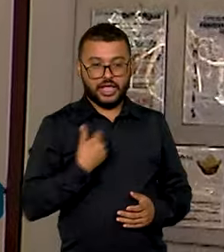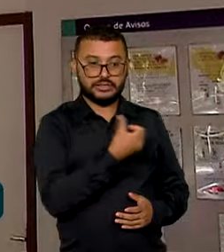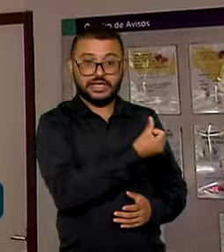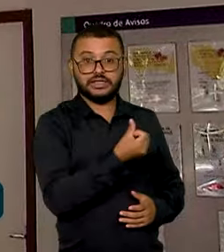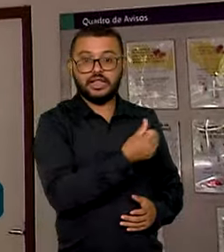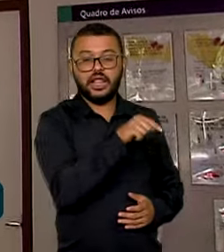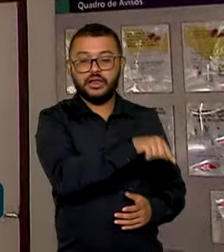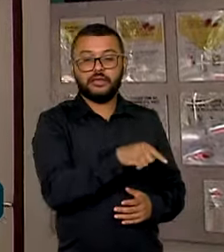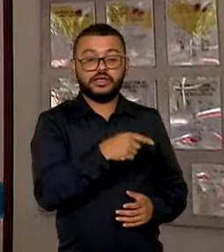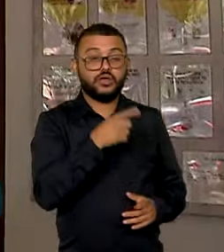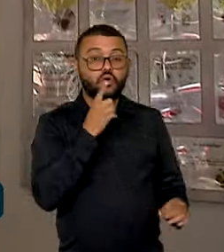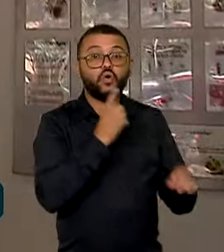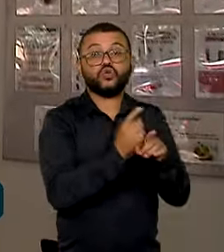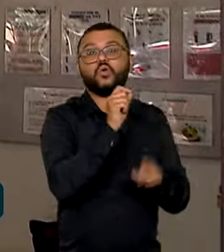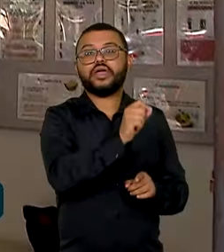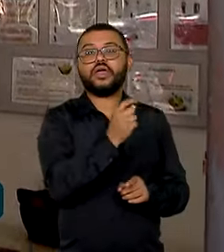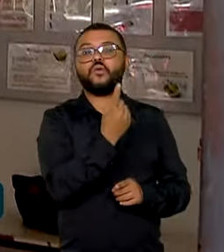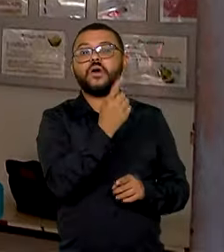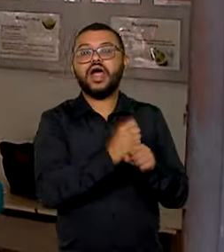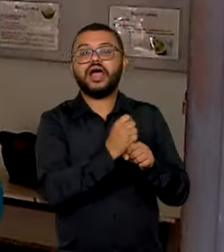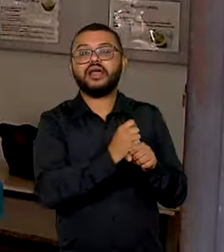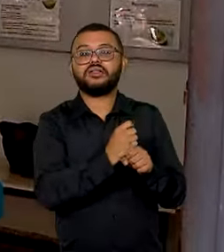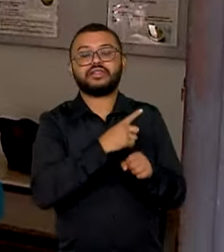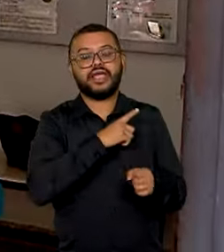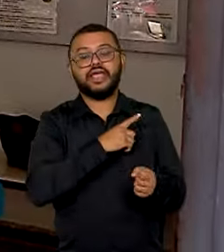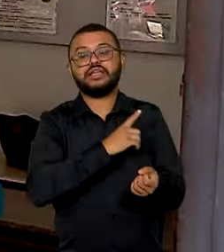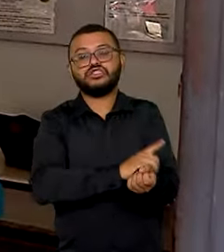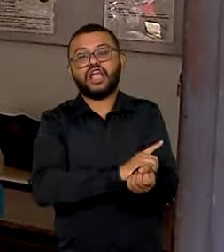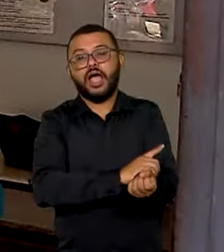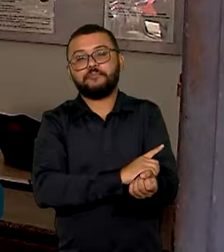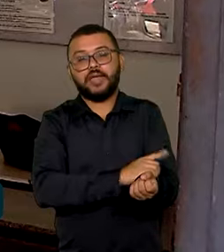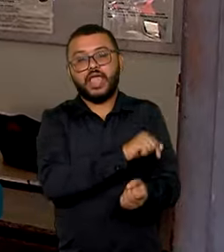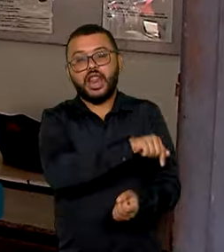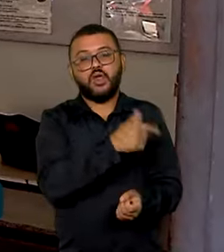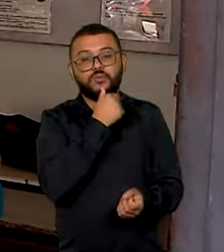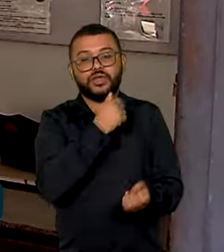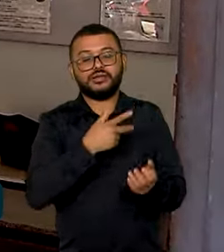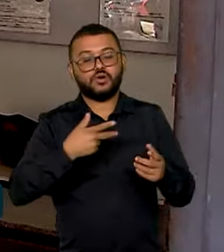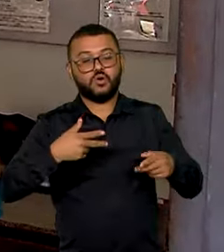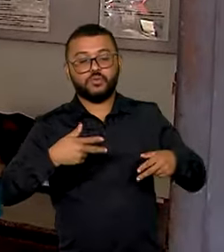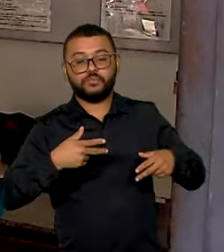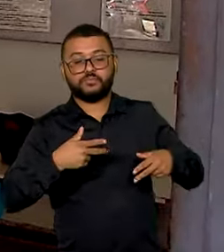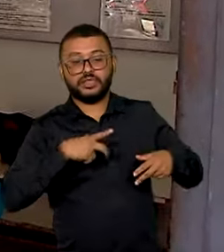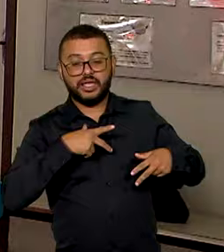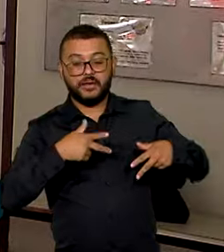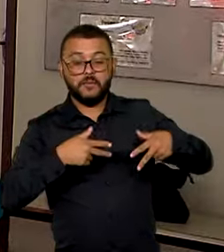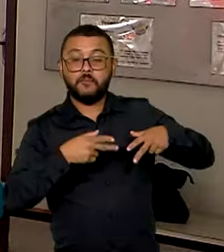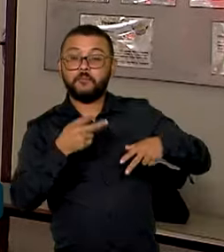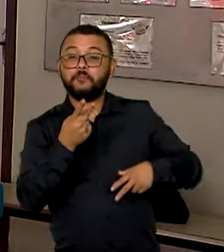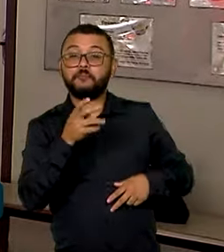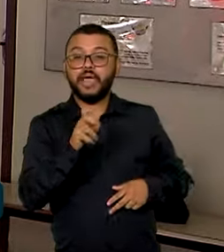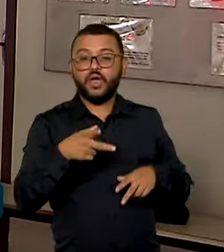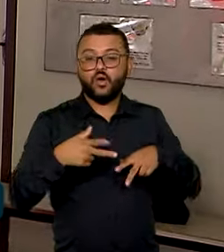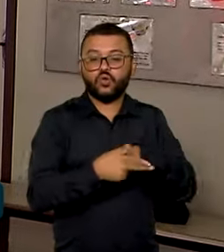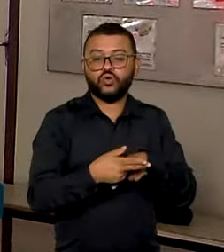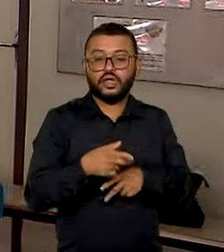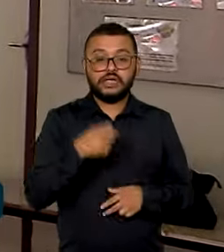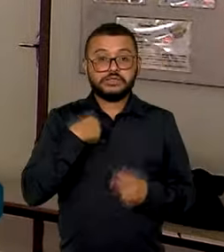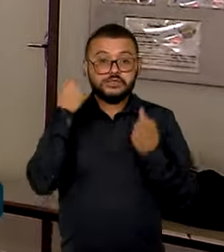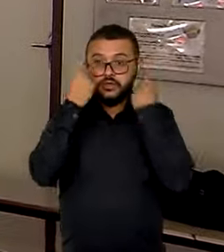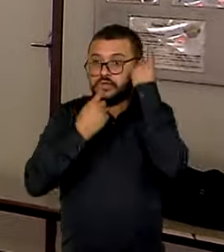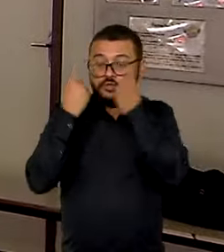anos, a descobrir há um ano e meio uma diabetes. E ele teve que amputar parte do pé. Eu estou muito